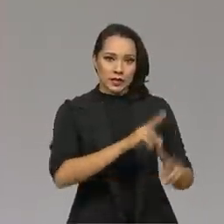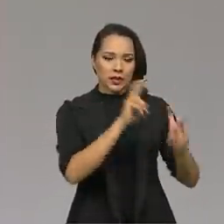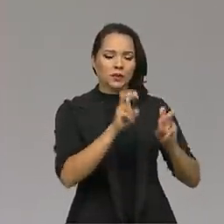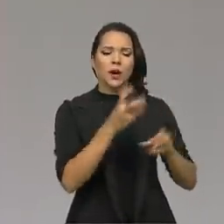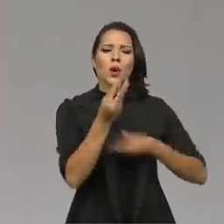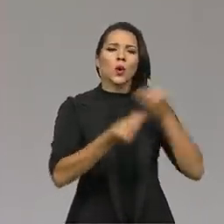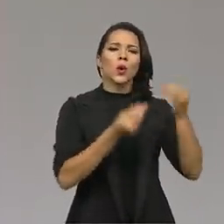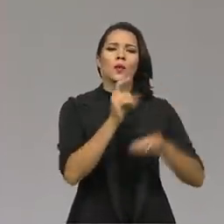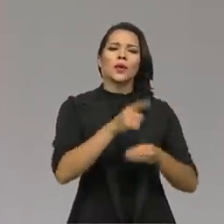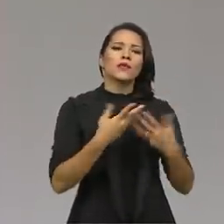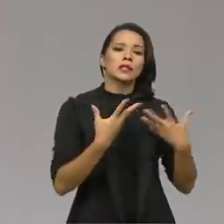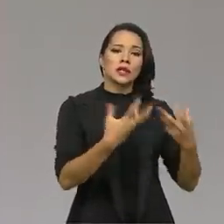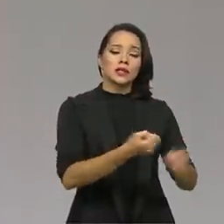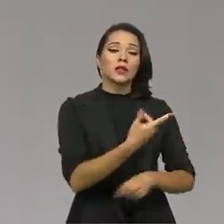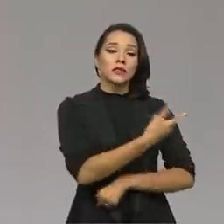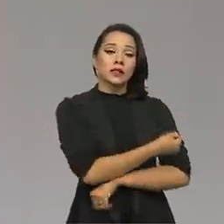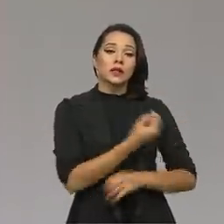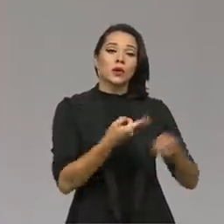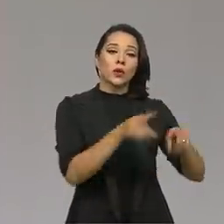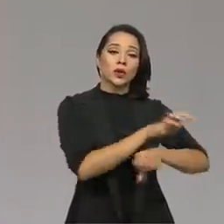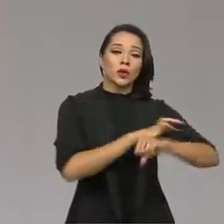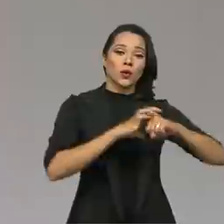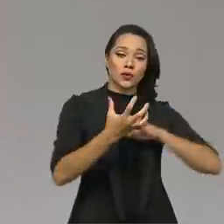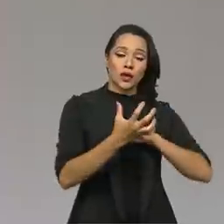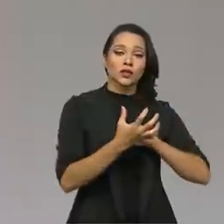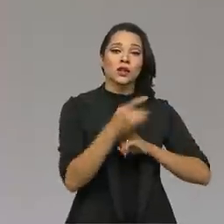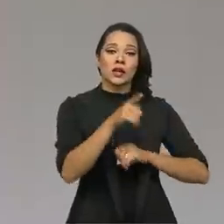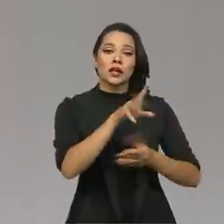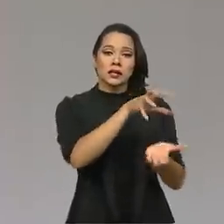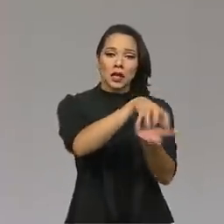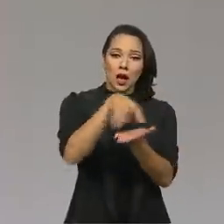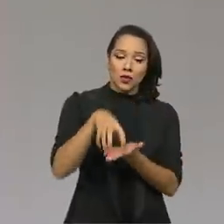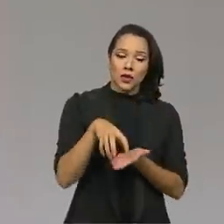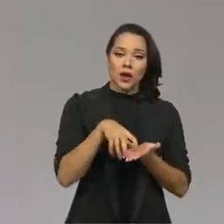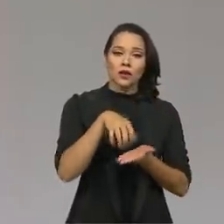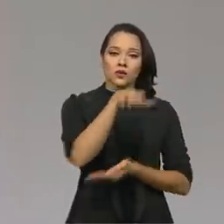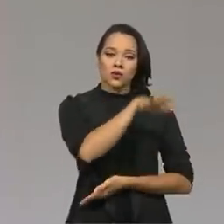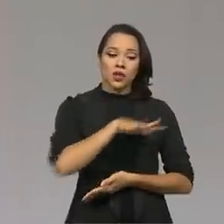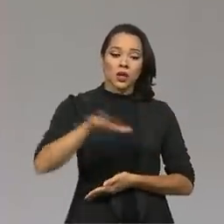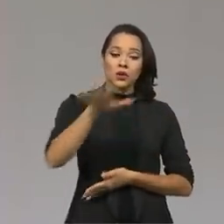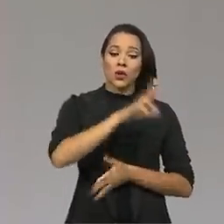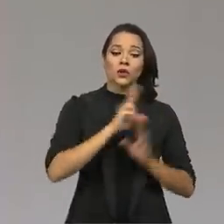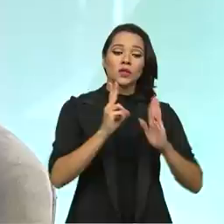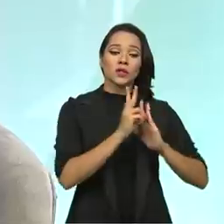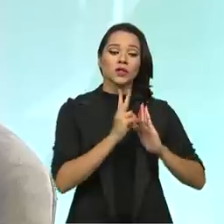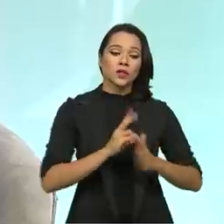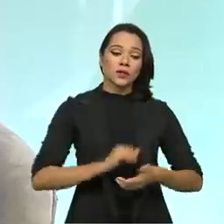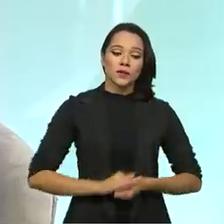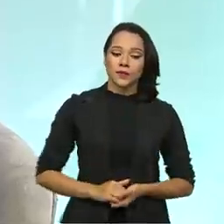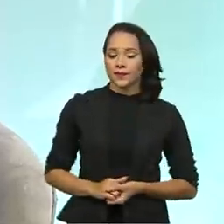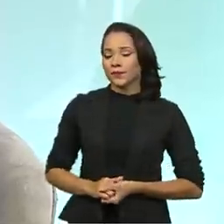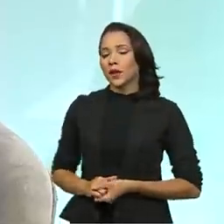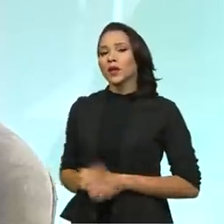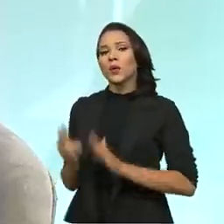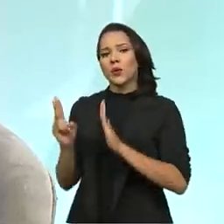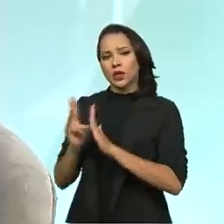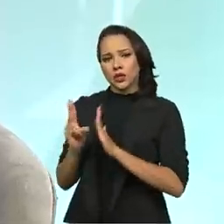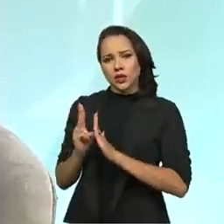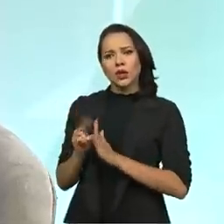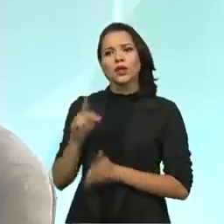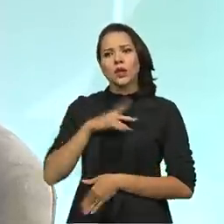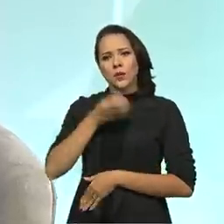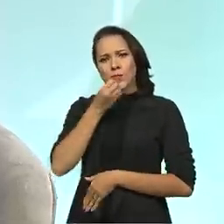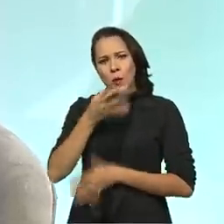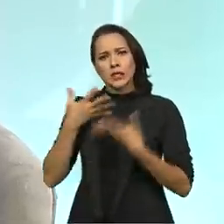como é que foi a aceitação da vacina contra a Covid-19 nas aldeias, nos territórios indígenas? O indígena, ele tem uma